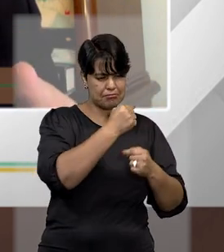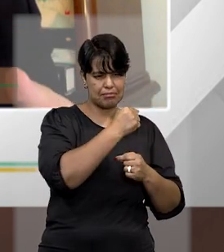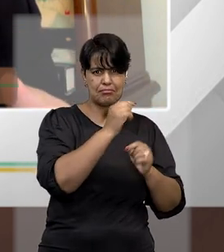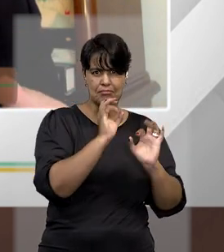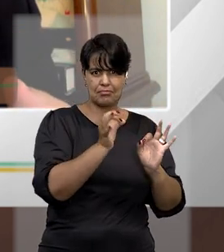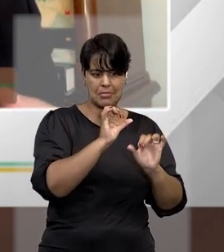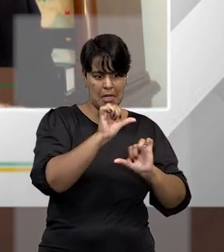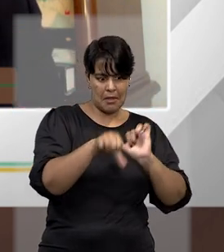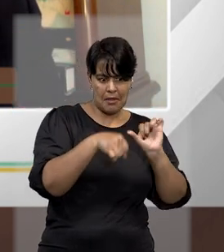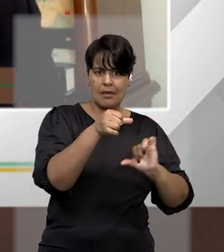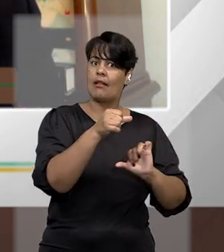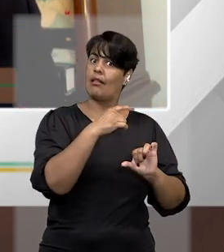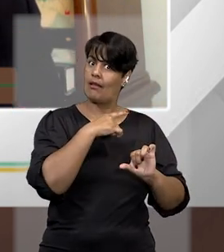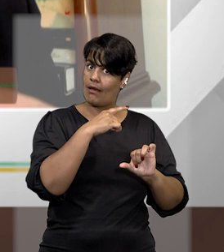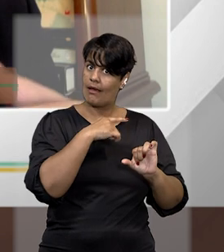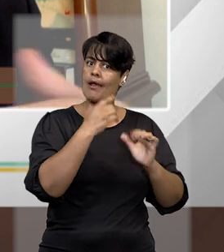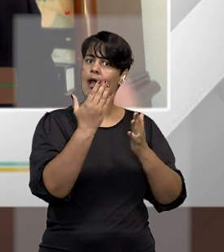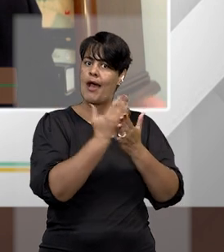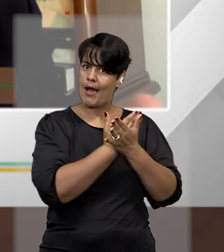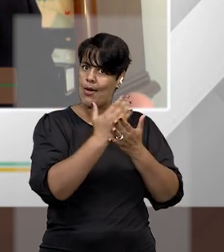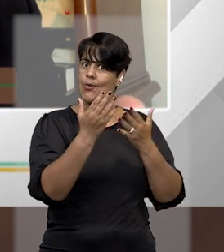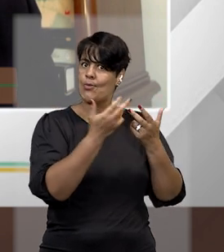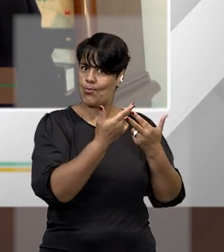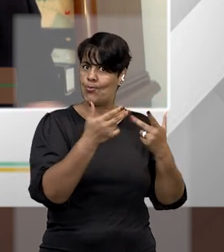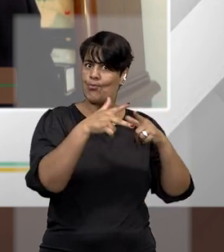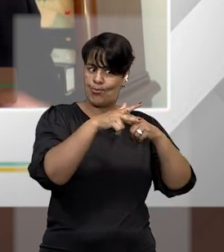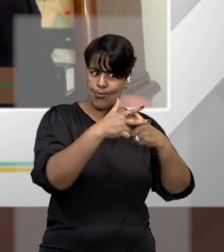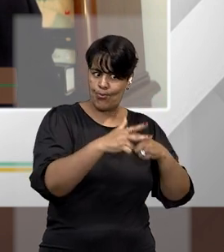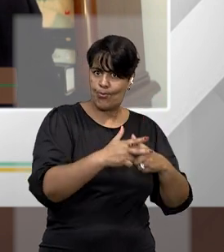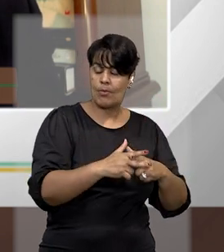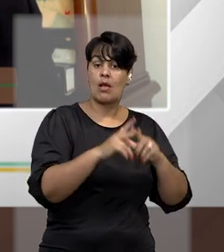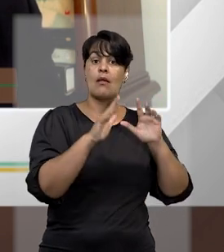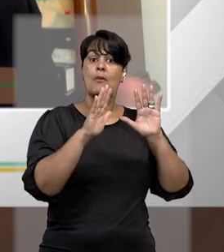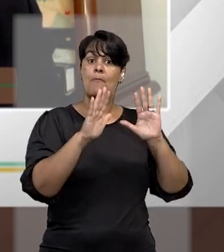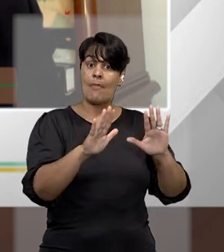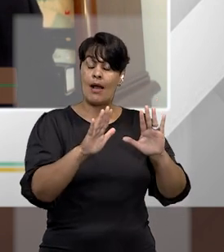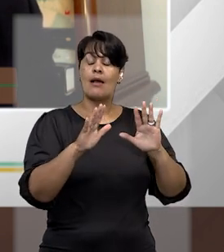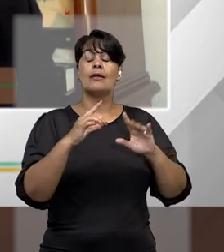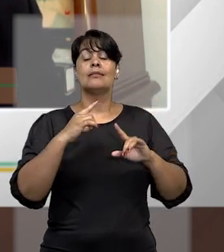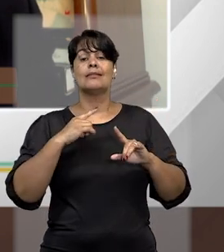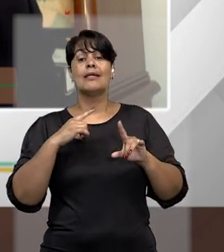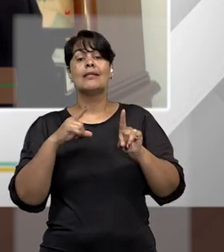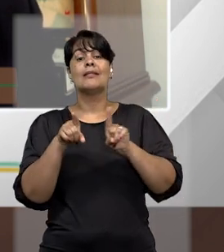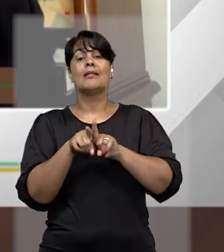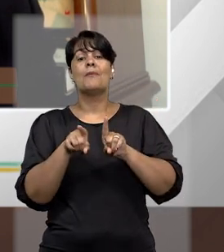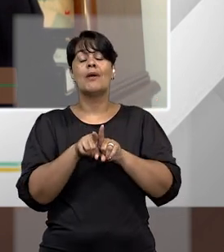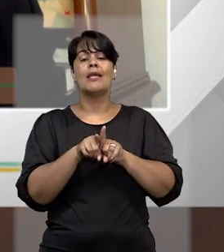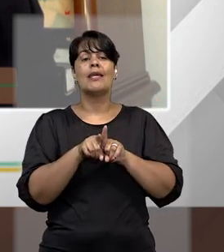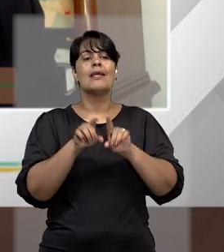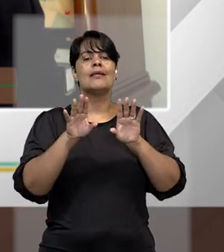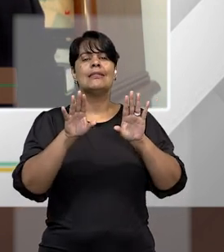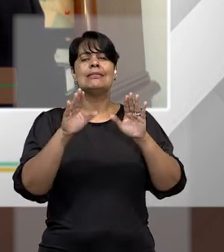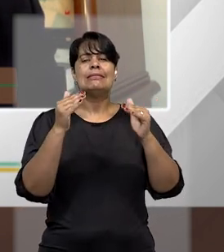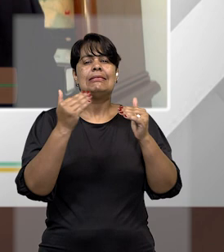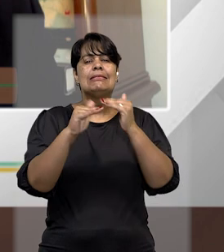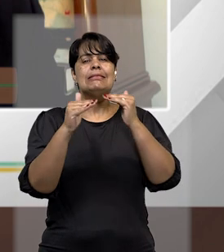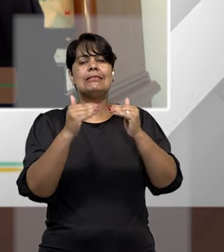algumas alterações, e sempre é uma discordância sobre o que está e o que tem que estar nesta lei, não é?